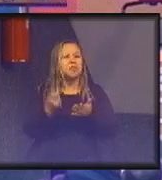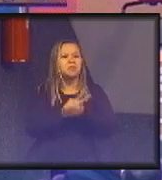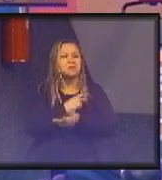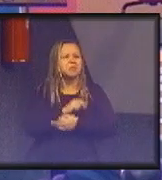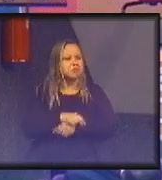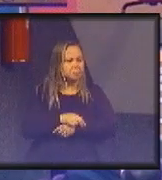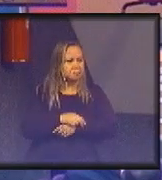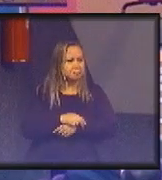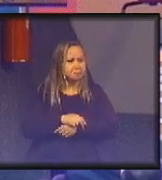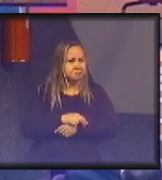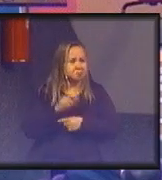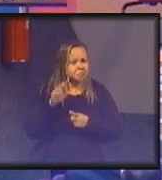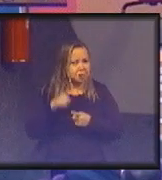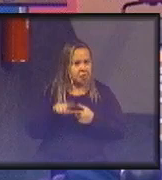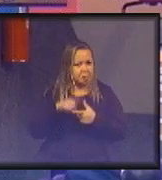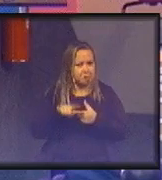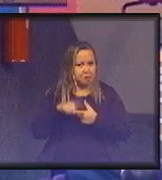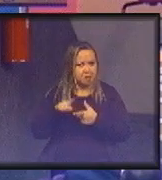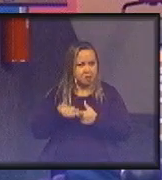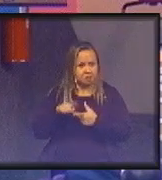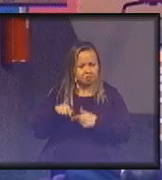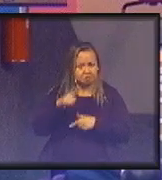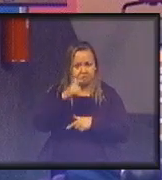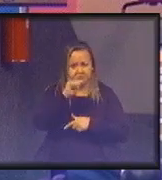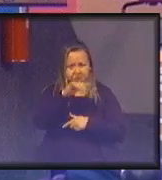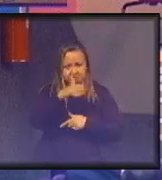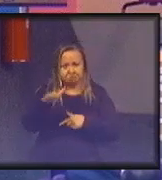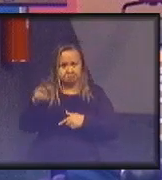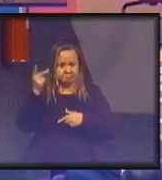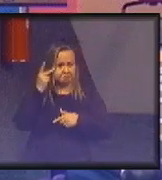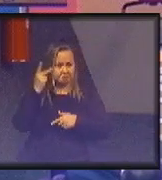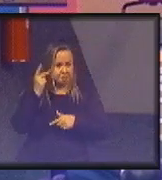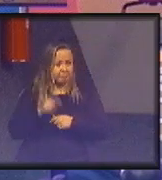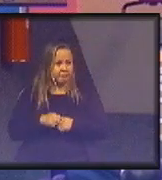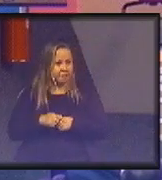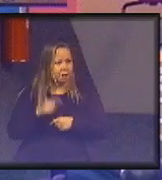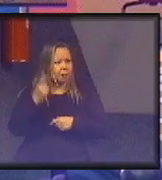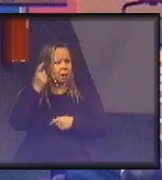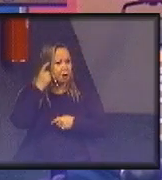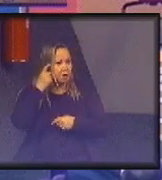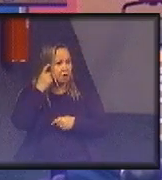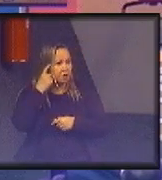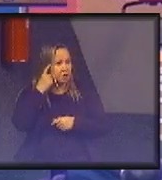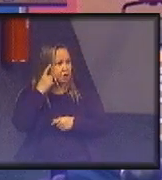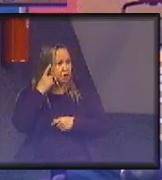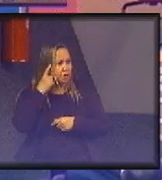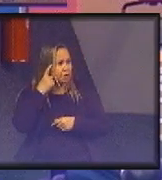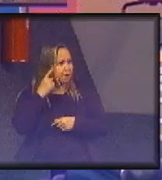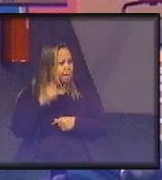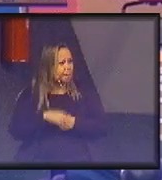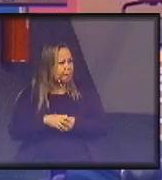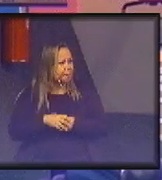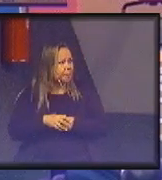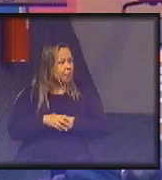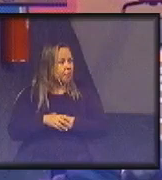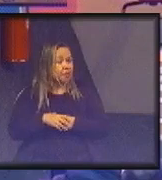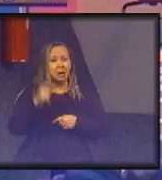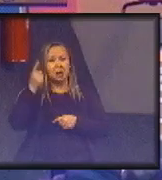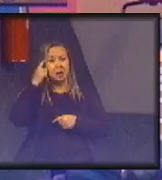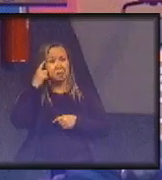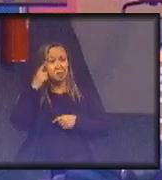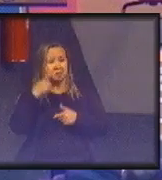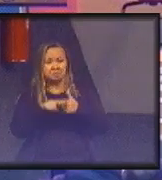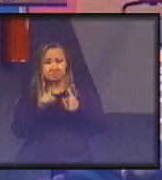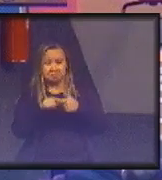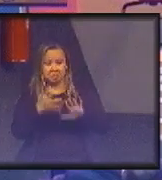que vai ocorrer em 50 anos. Na cabeça dele eu vi até aquele tim-tim, 12 eleições, Fábio, com licença do ocupado,